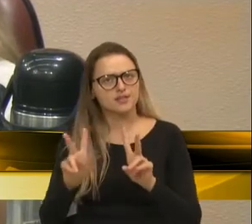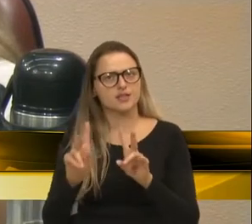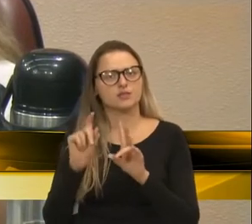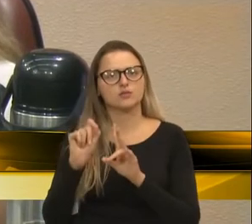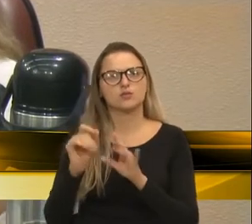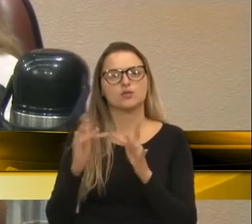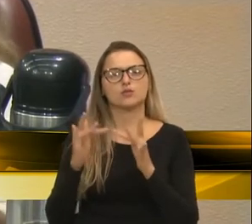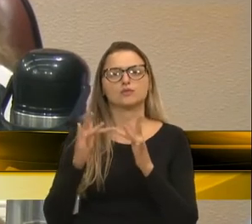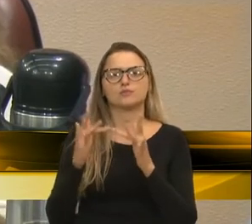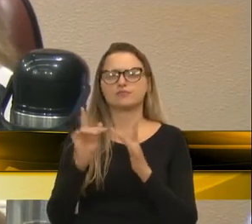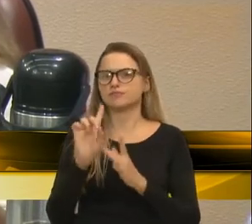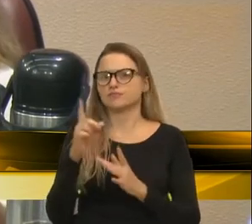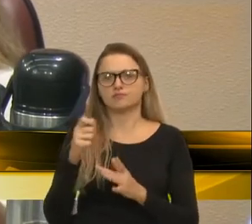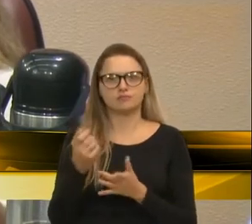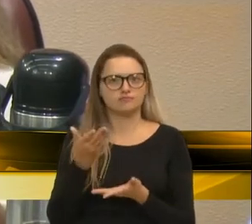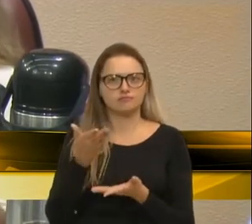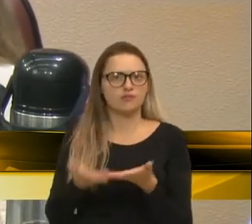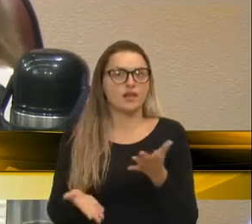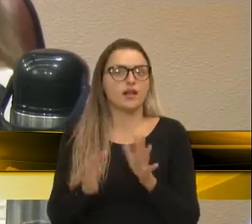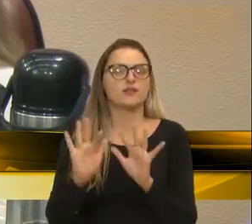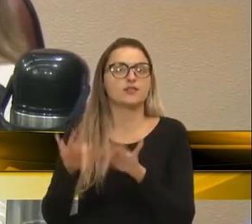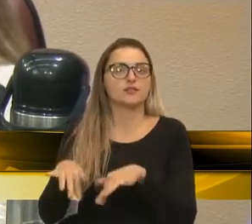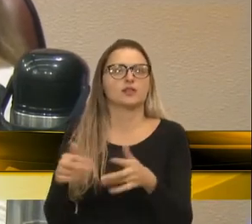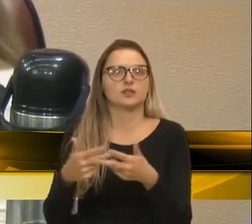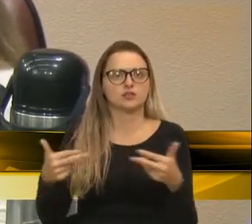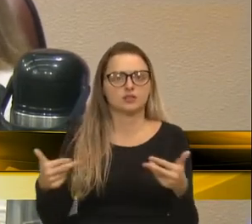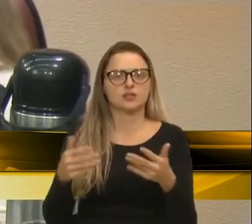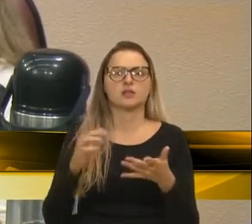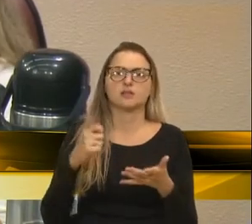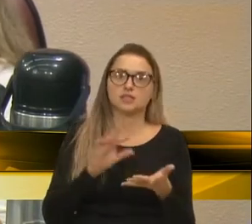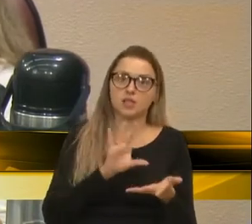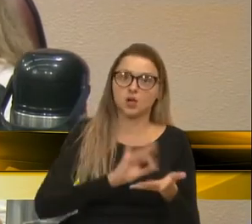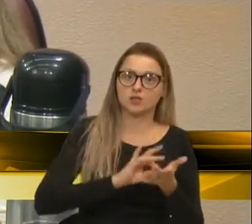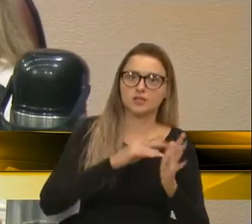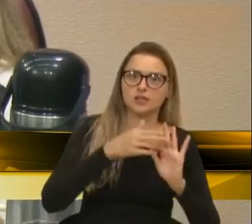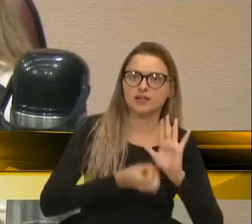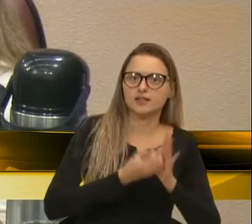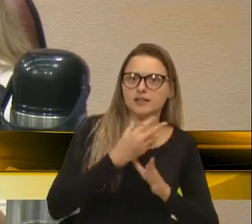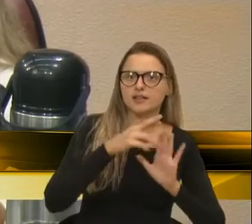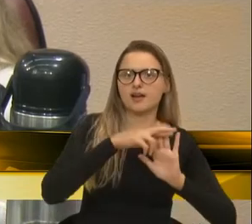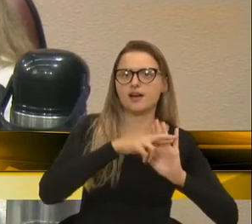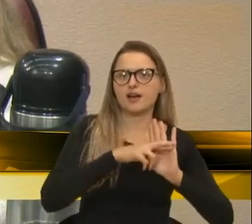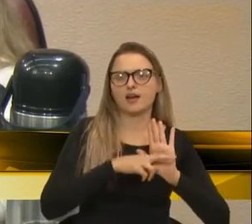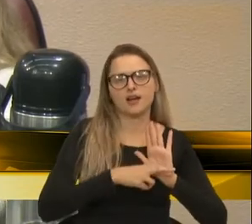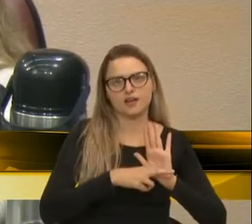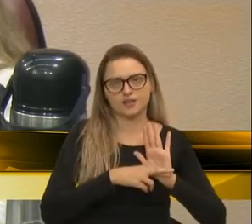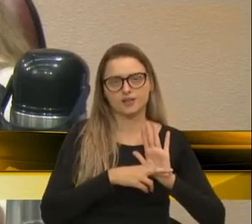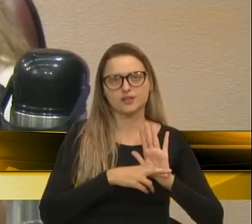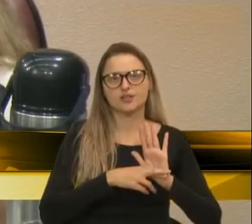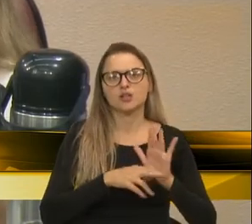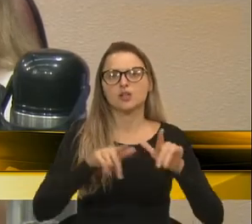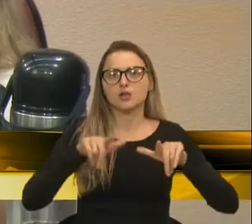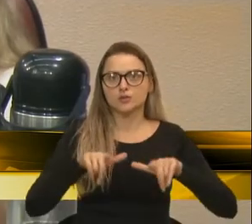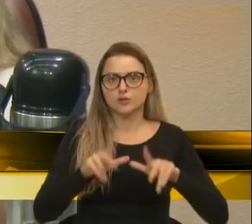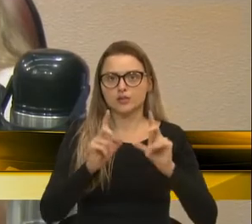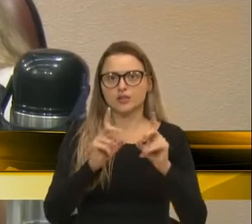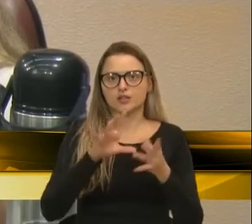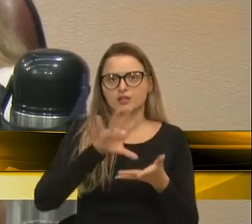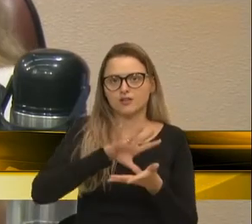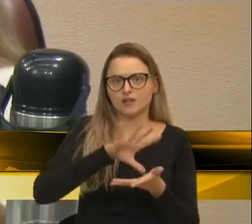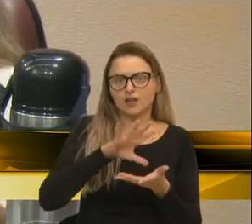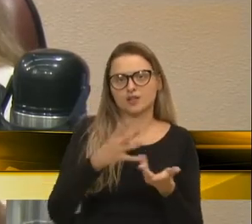Não precisa terminar com a coisa. Então, regulariza. Regulariza. As bancas trazem uma